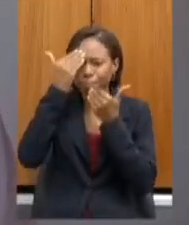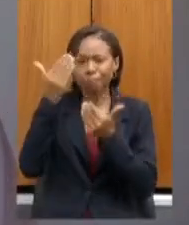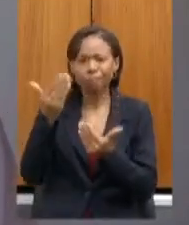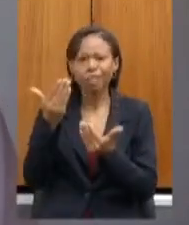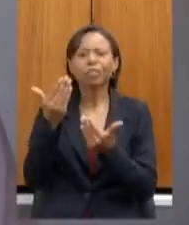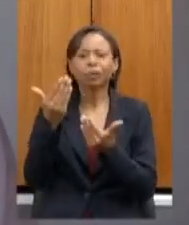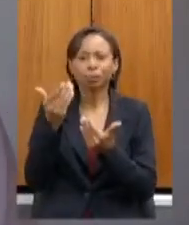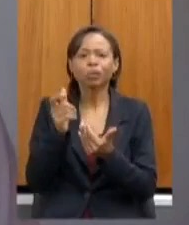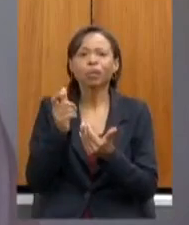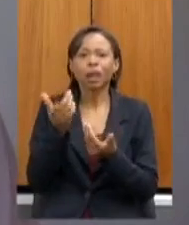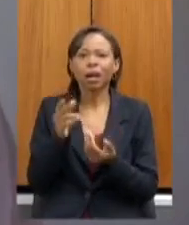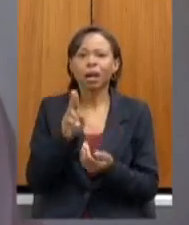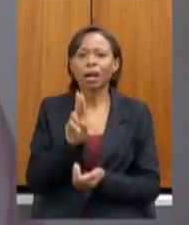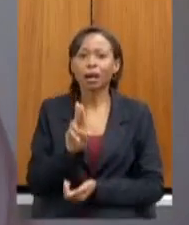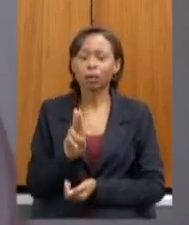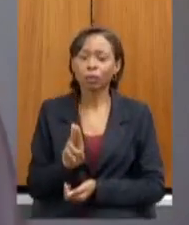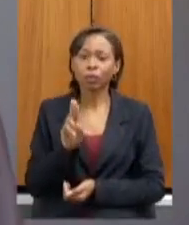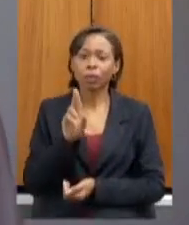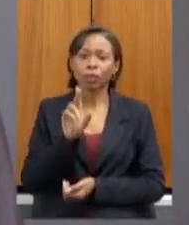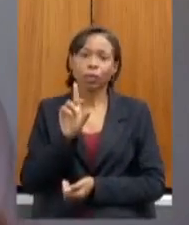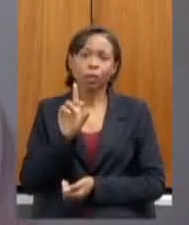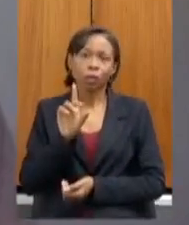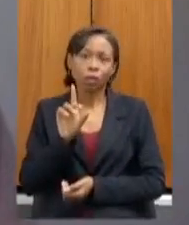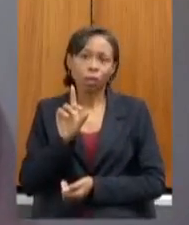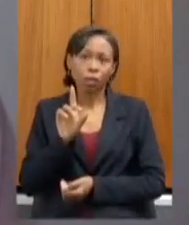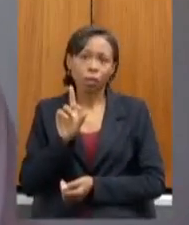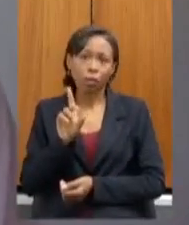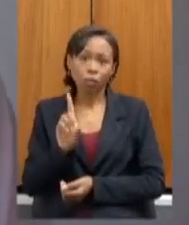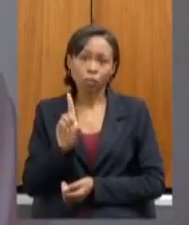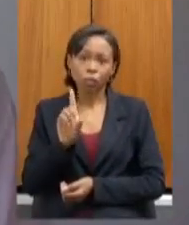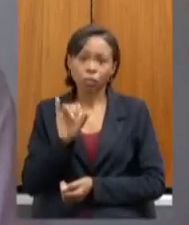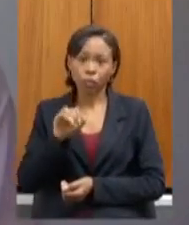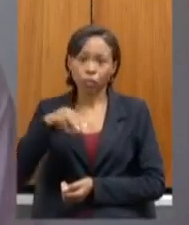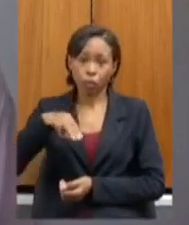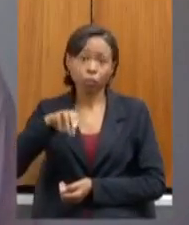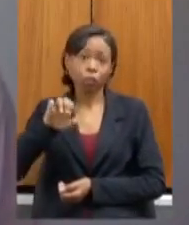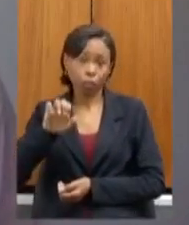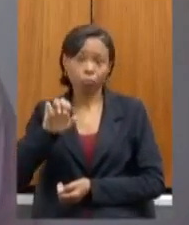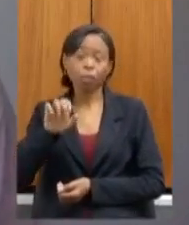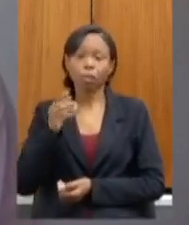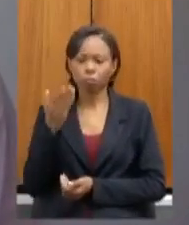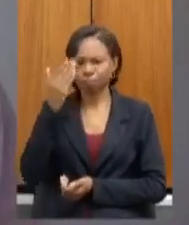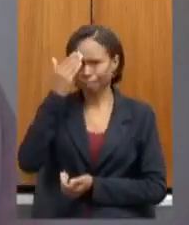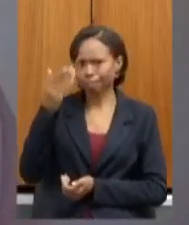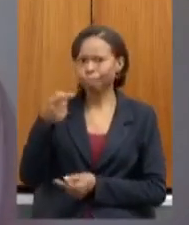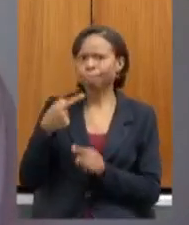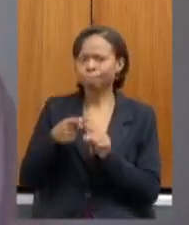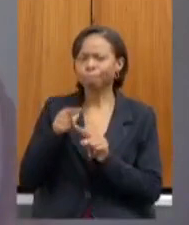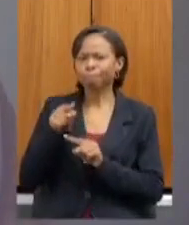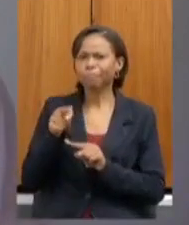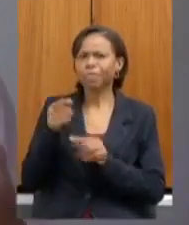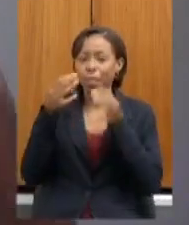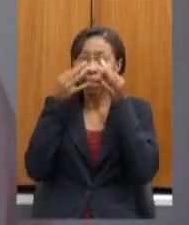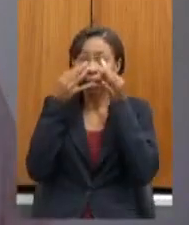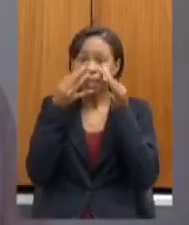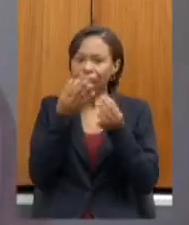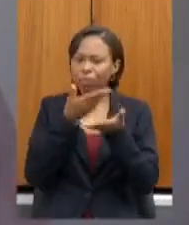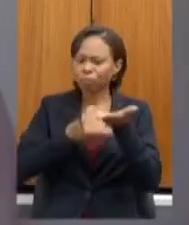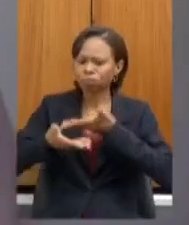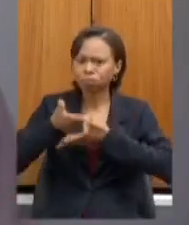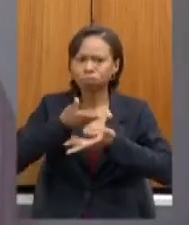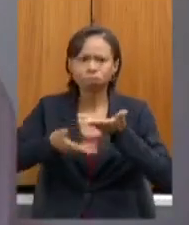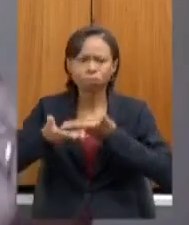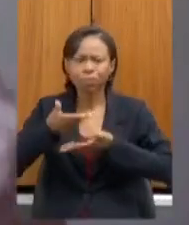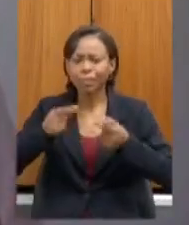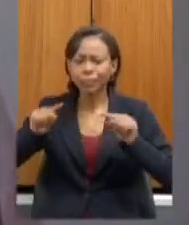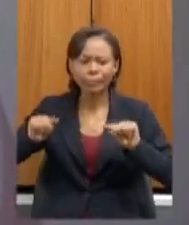também à União de Dirigentes Municipais de Educação a Undime porque essa construção foi feita também com atenção a todos os desafios que